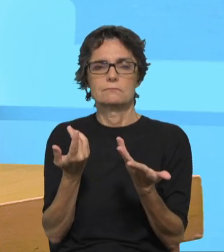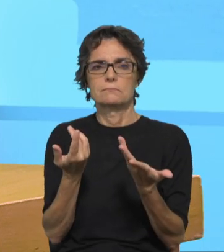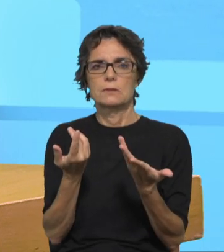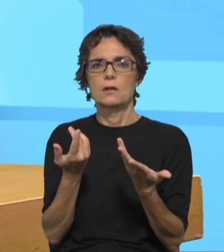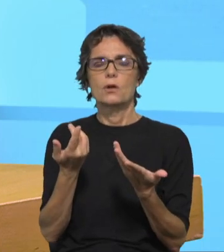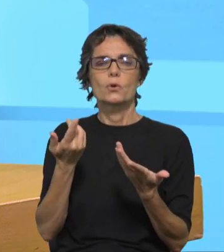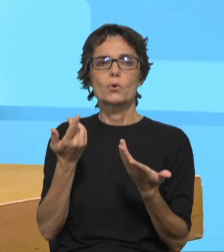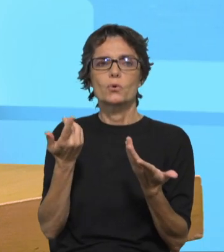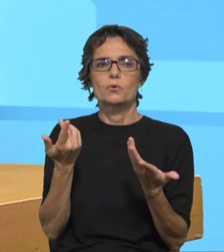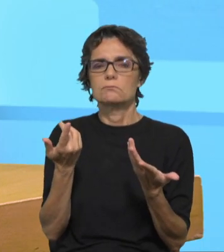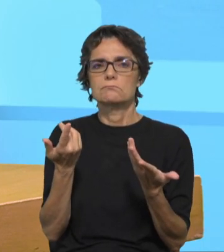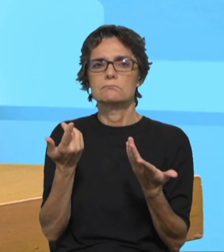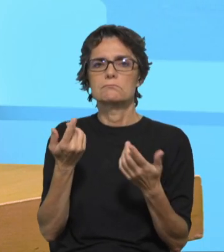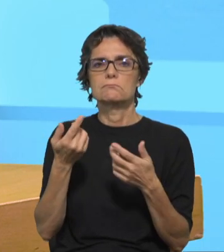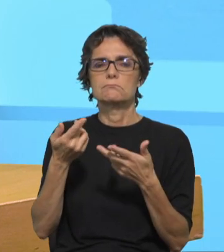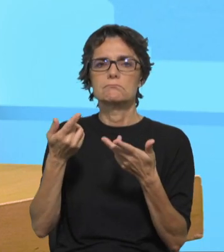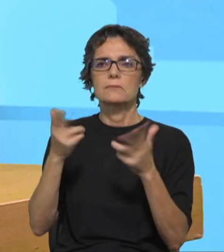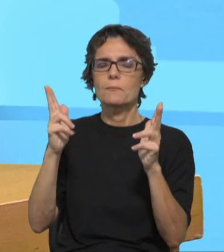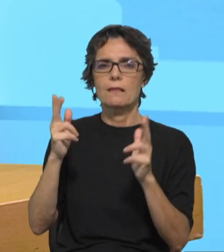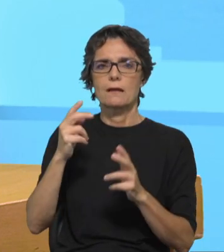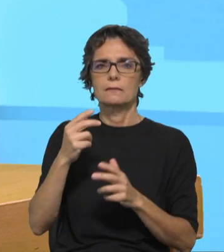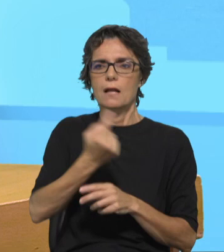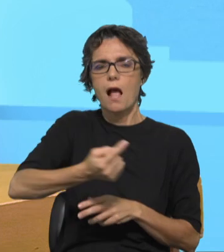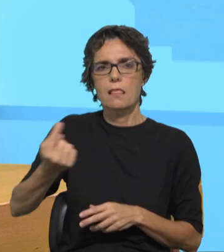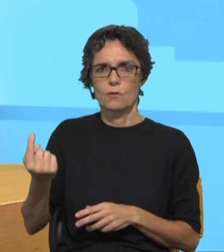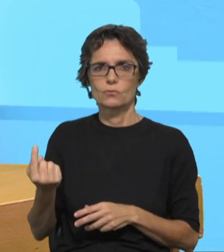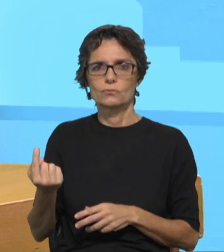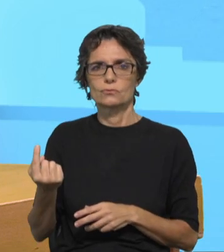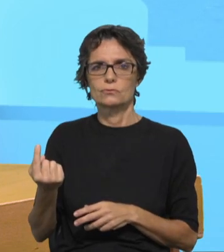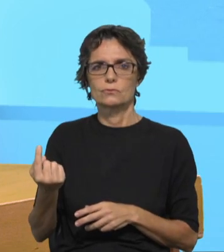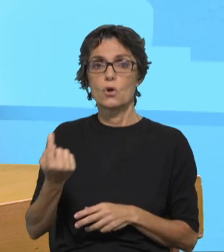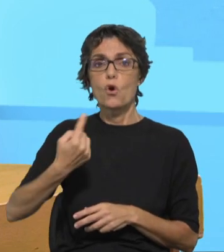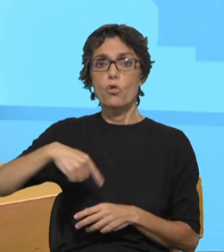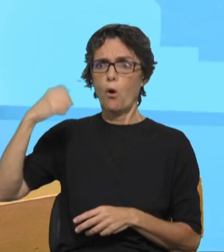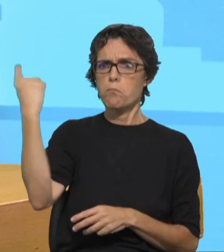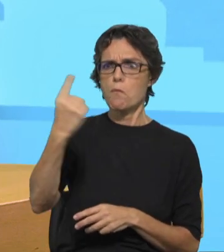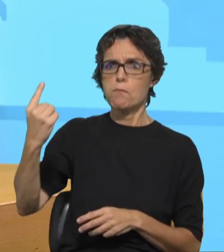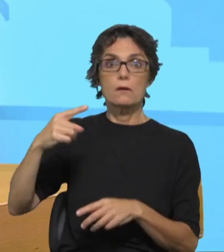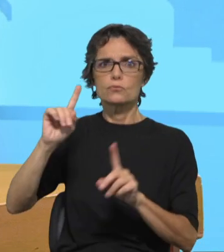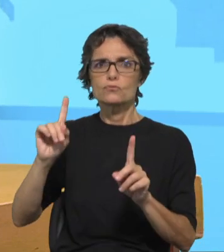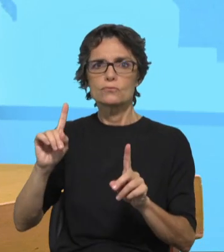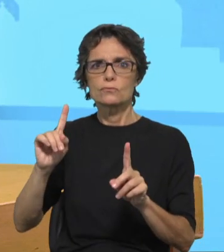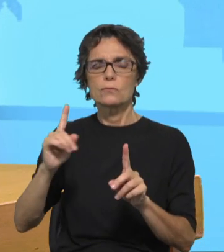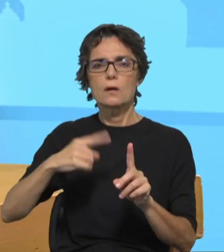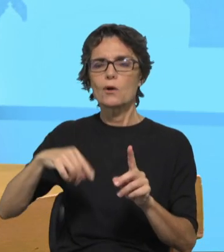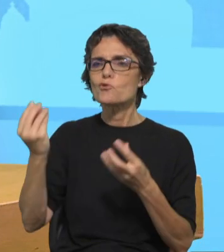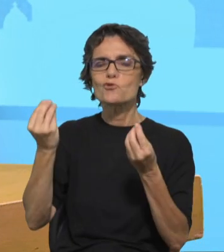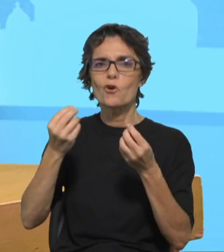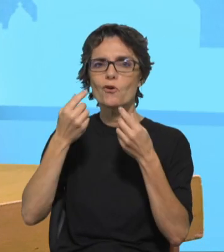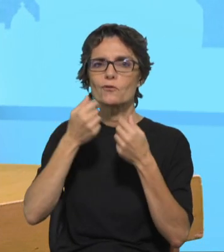mandar aos jovens, não se dizia é assim ou não é. Não, ver a liberdade dessas expressões, de repente,